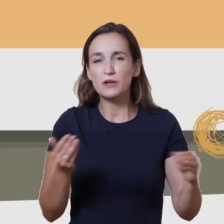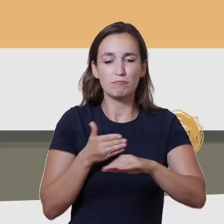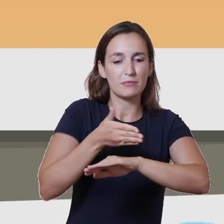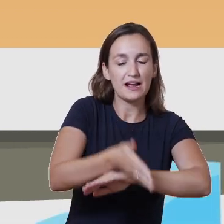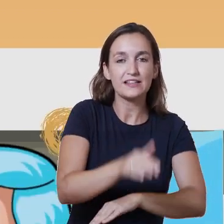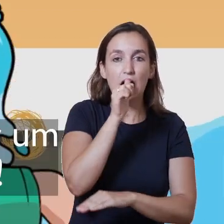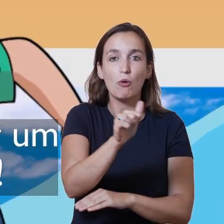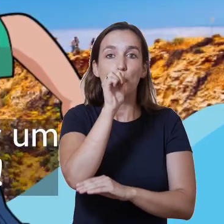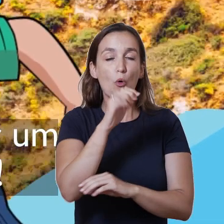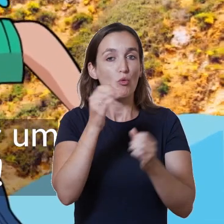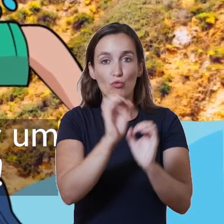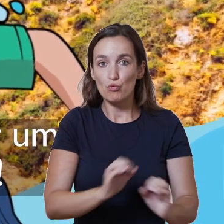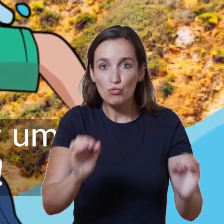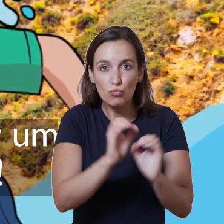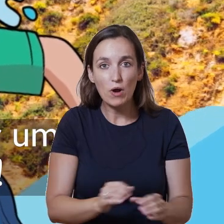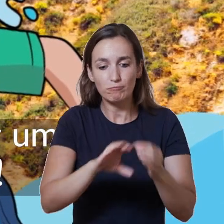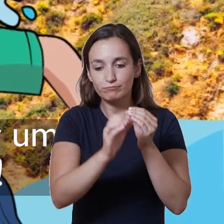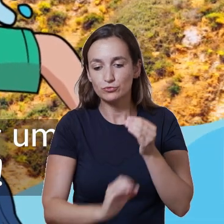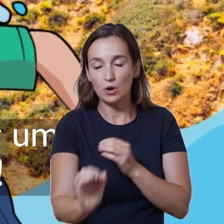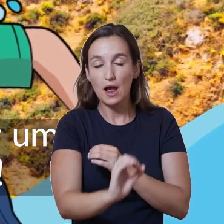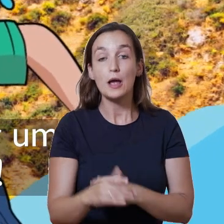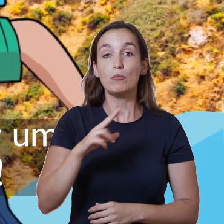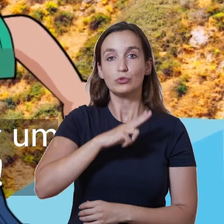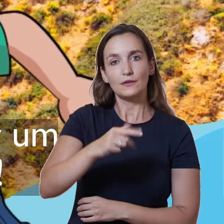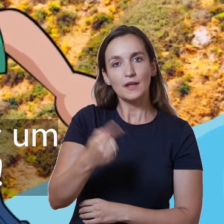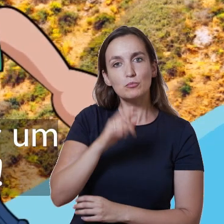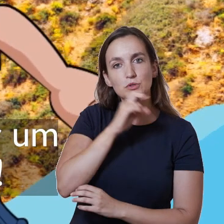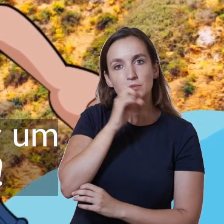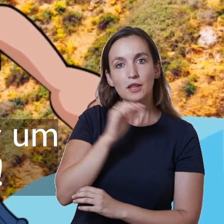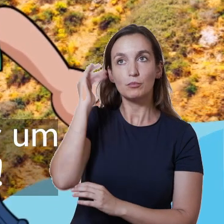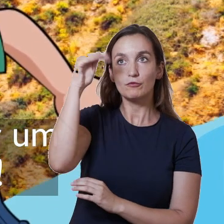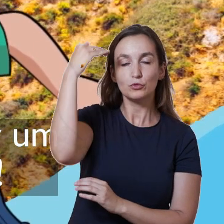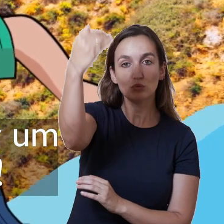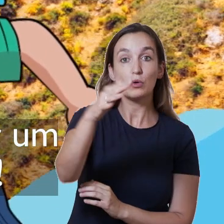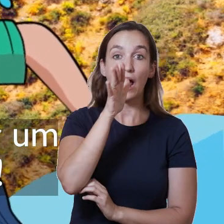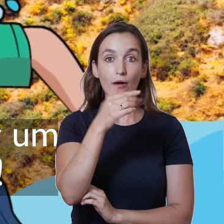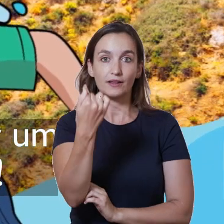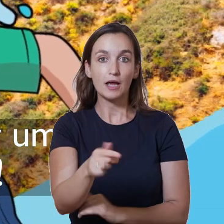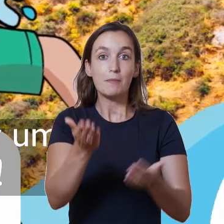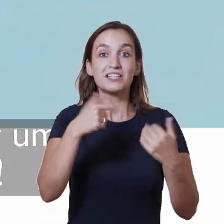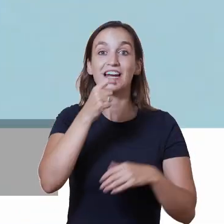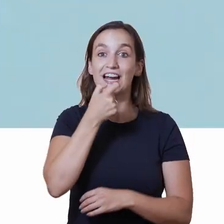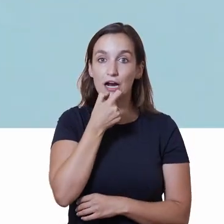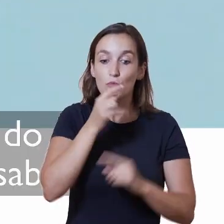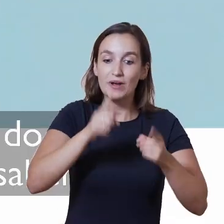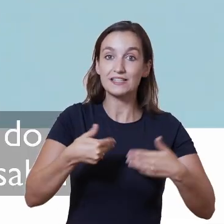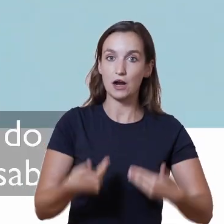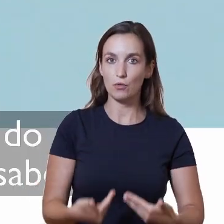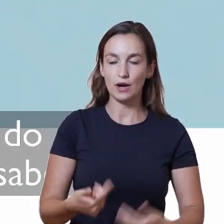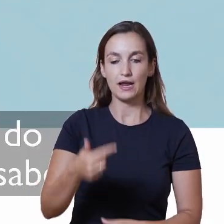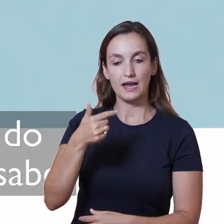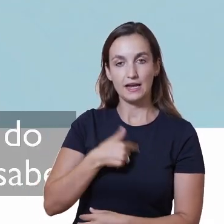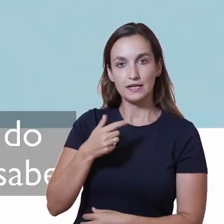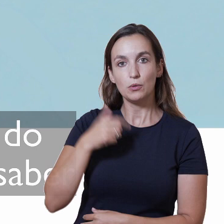e saneamento. Portugal ainda tem uma oportunidade para garantir um futuro com água. Mas apenas se começarmos já. Eu e a